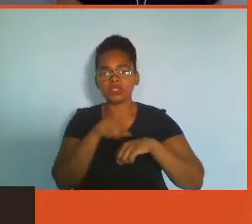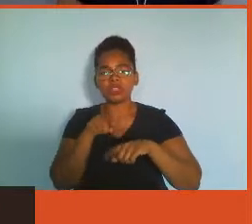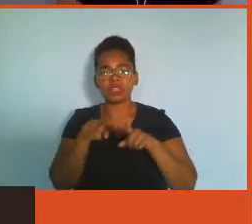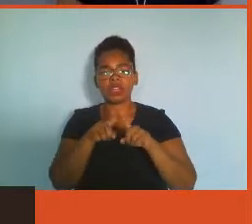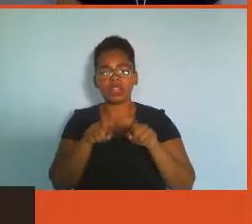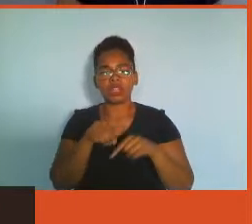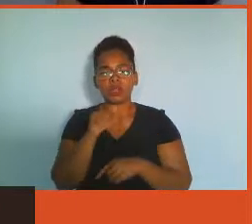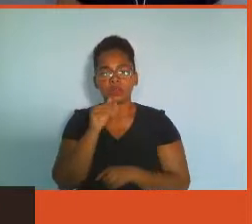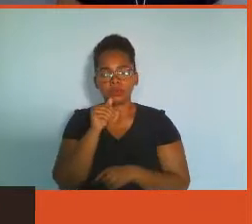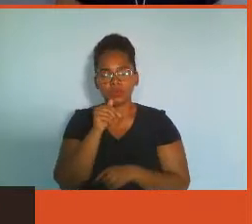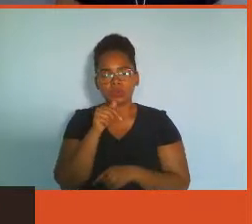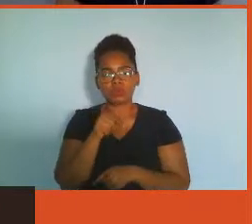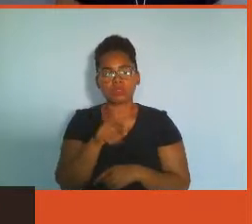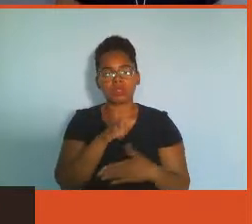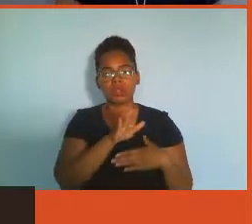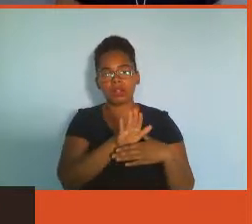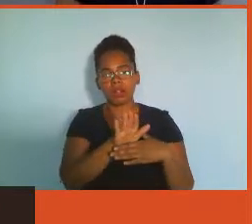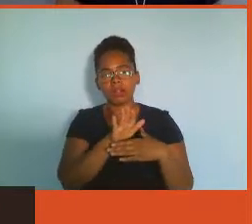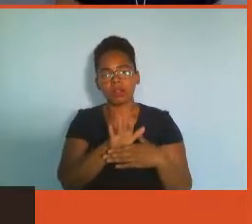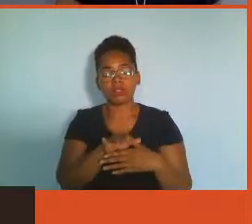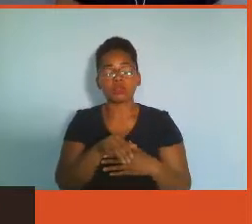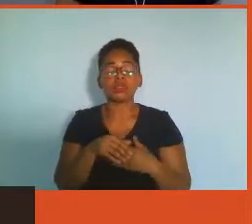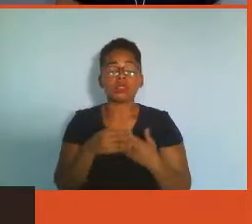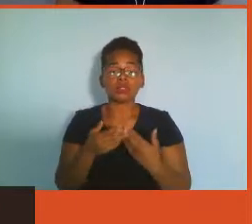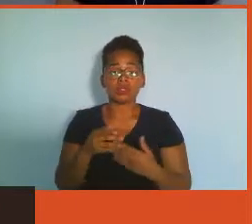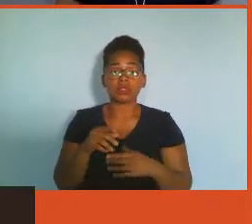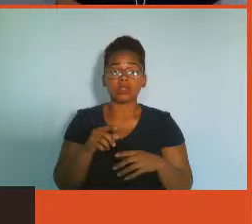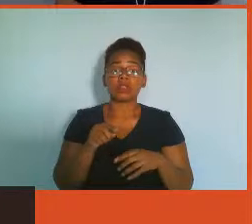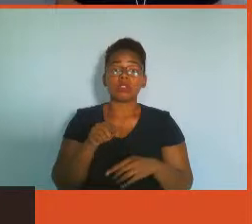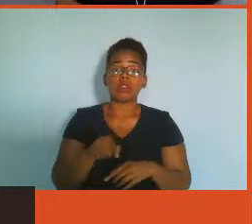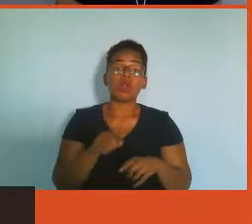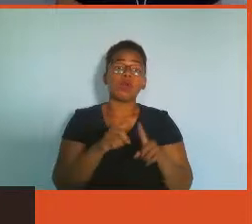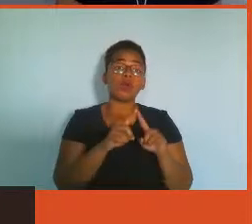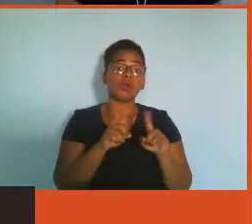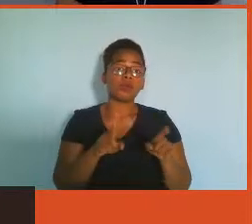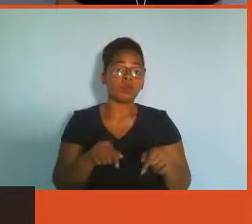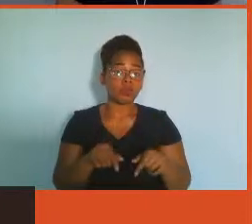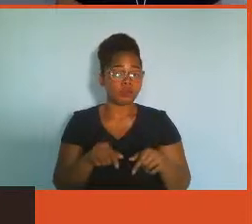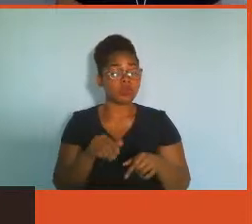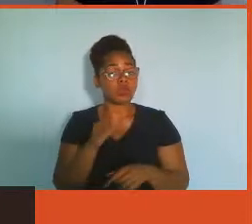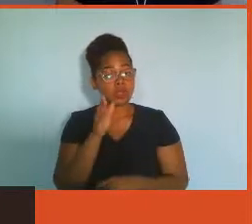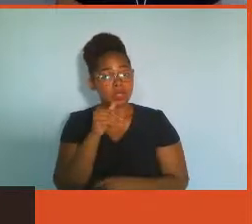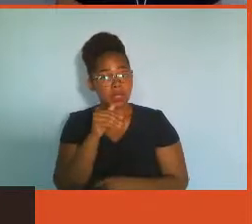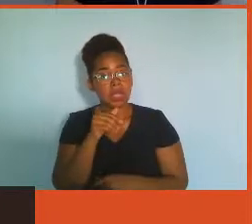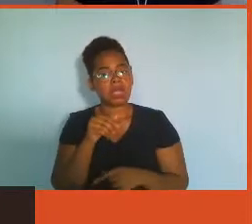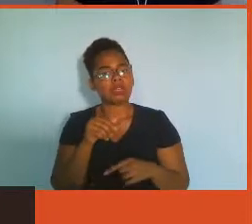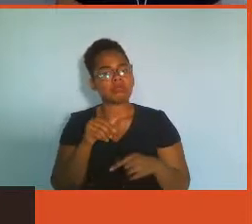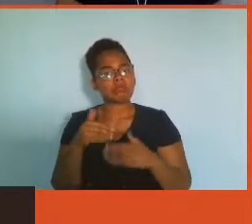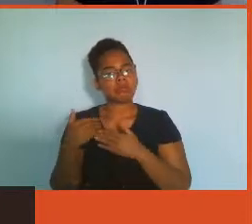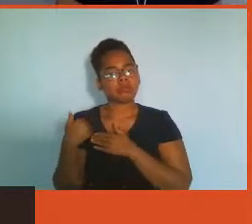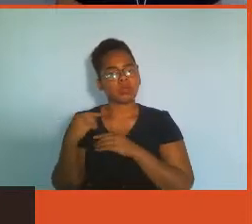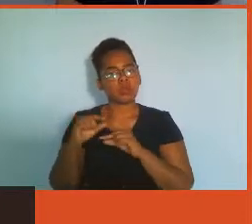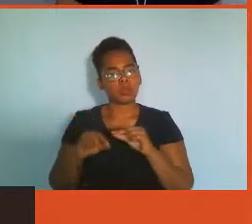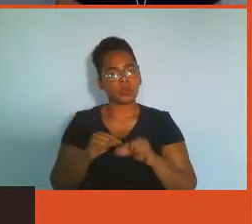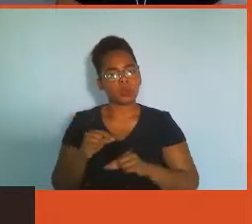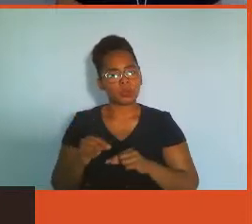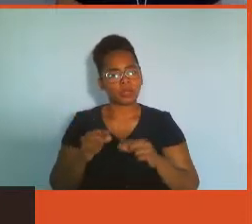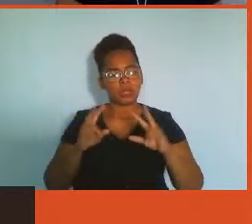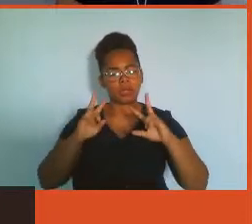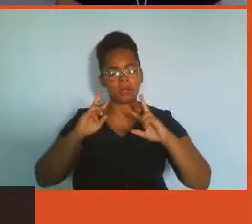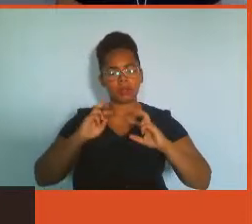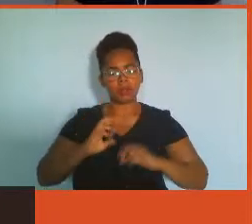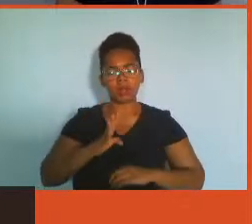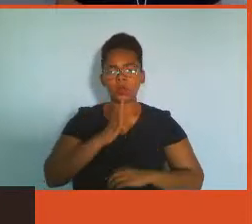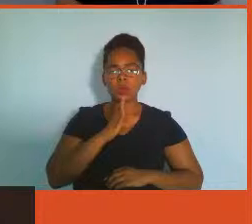que precisa ter essa autorregulação como a gente comentou, um autoconhecimento de querer modificar. Então,